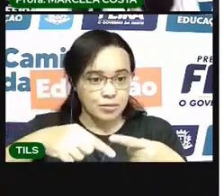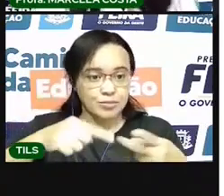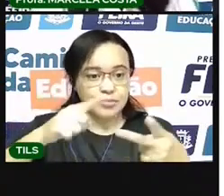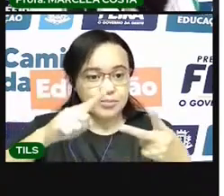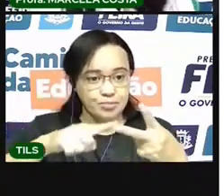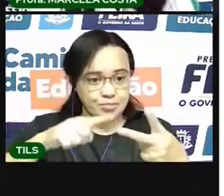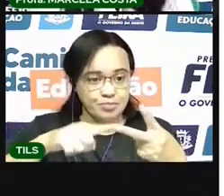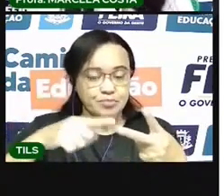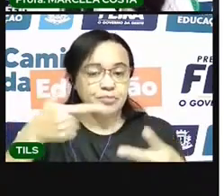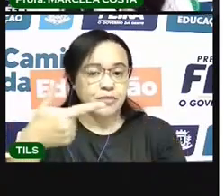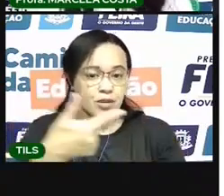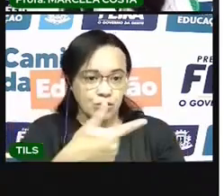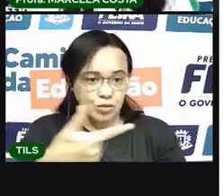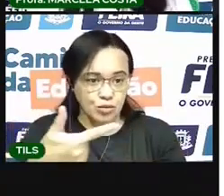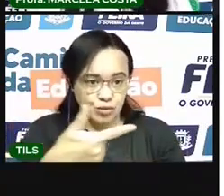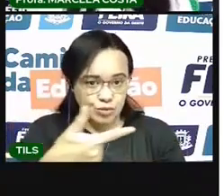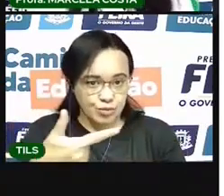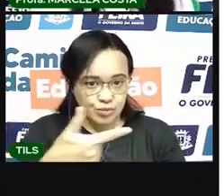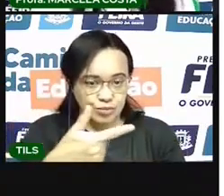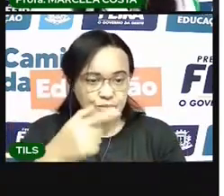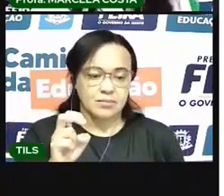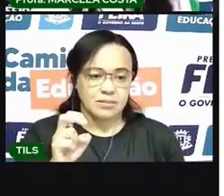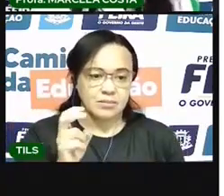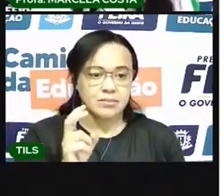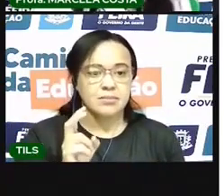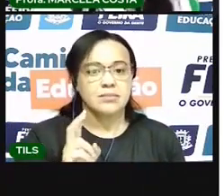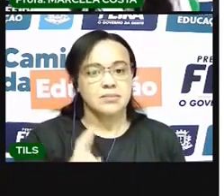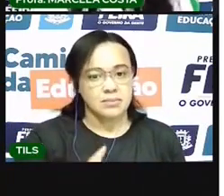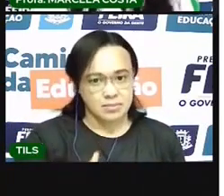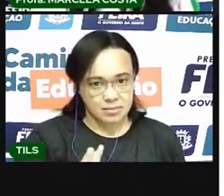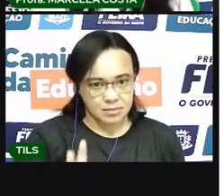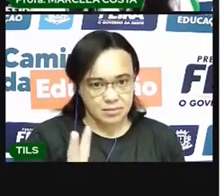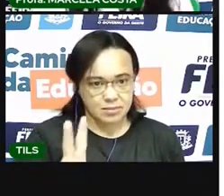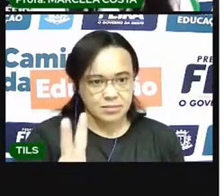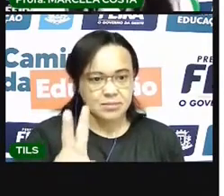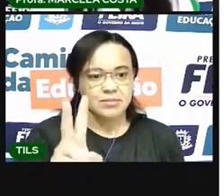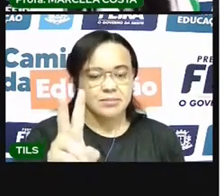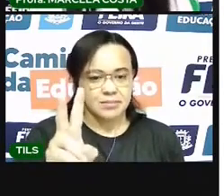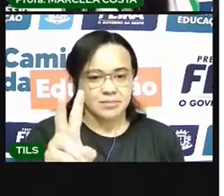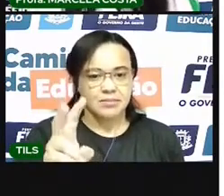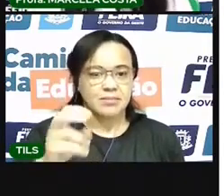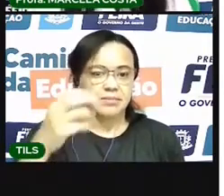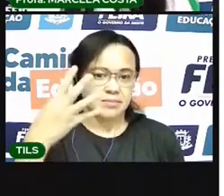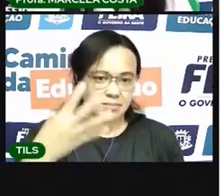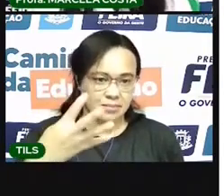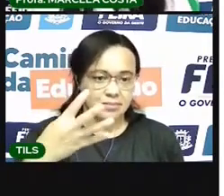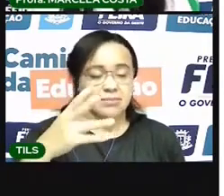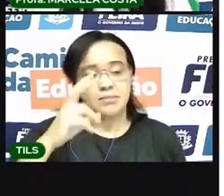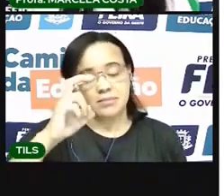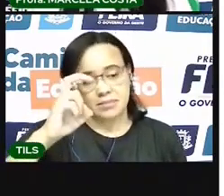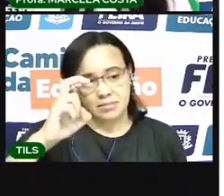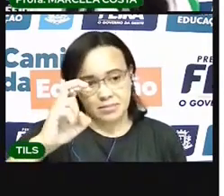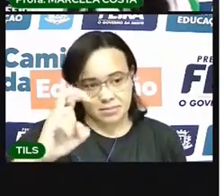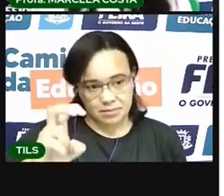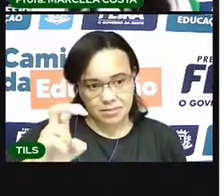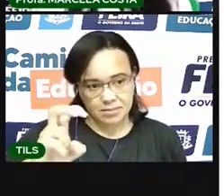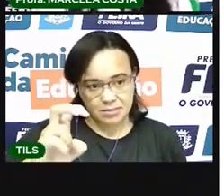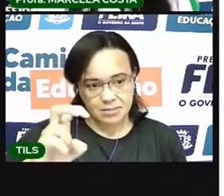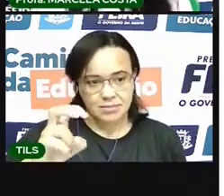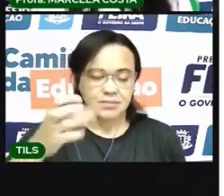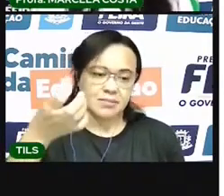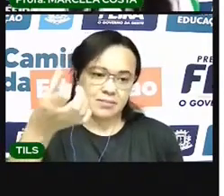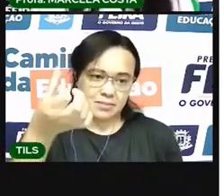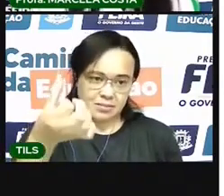O número 2. Depois vem o número 3. Número 4. Número